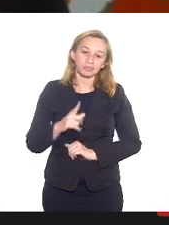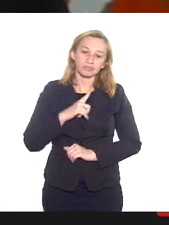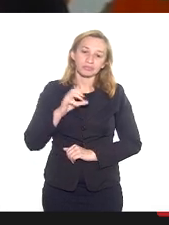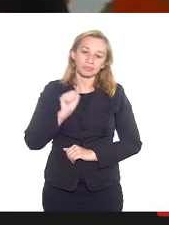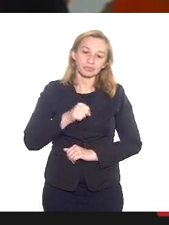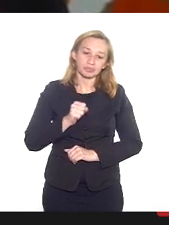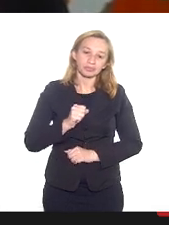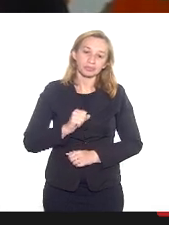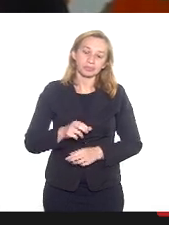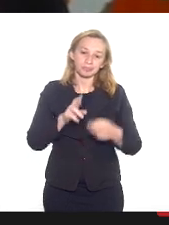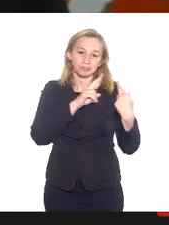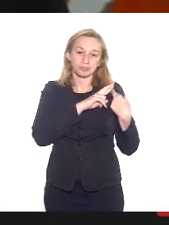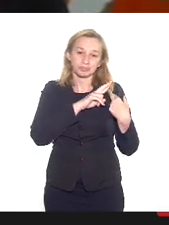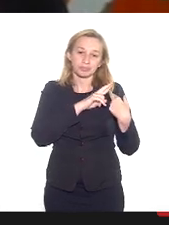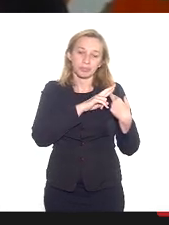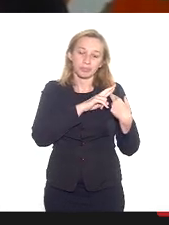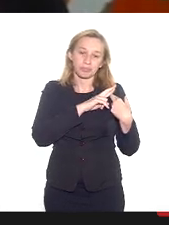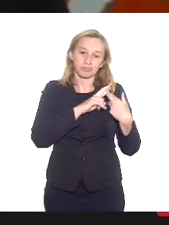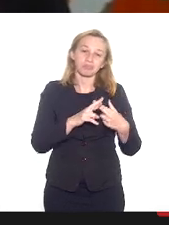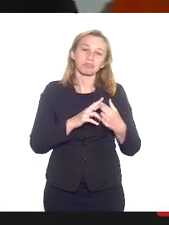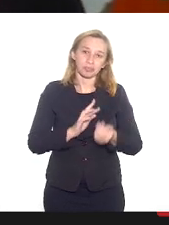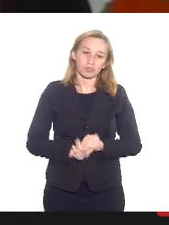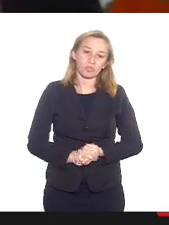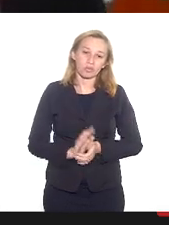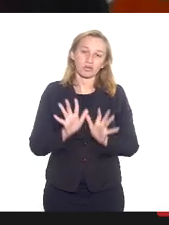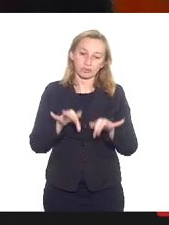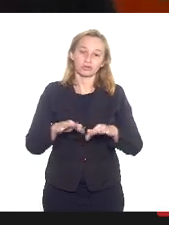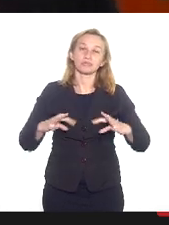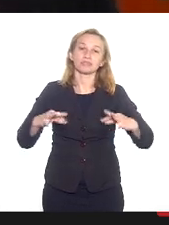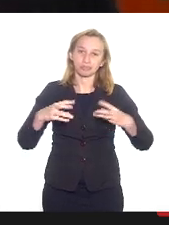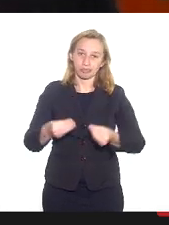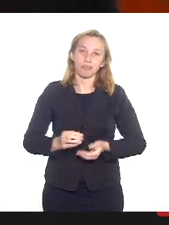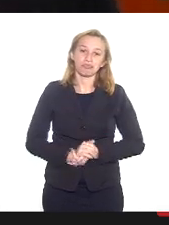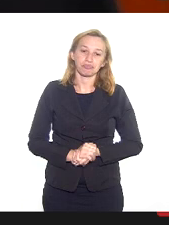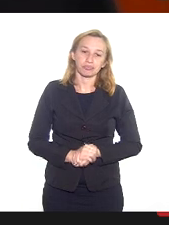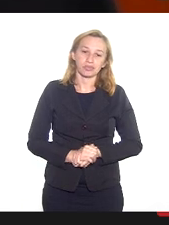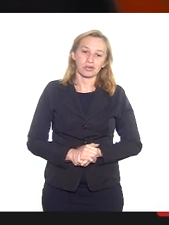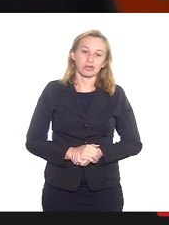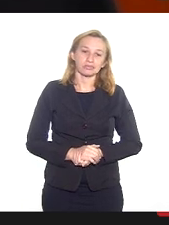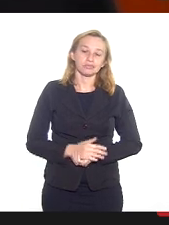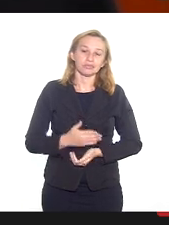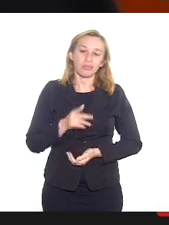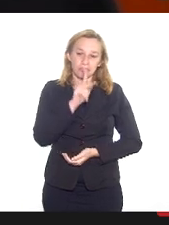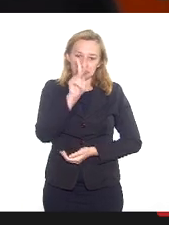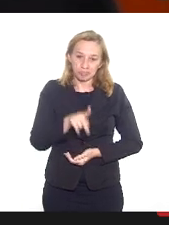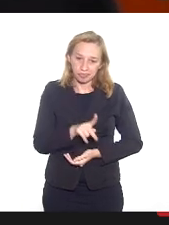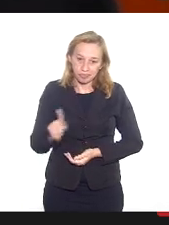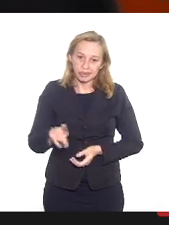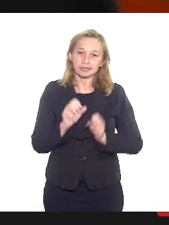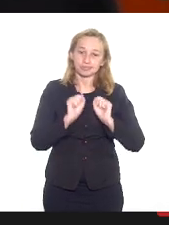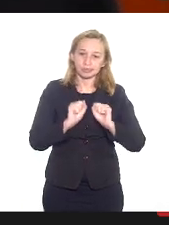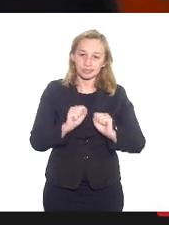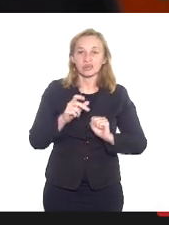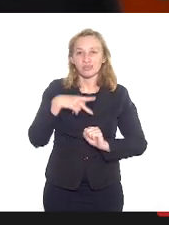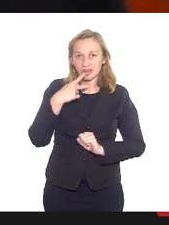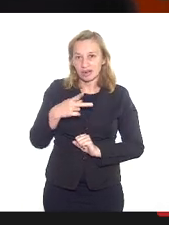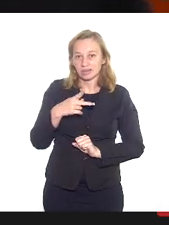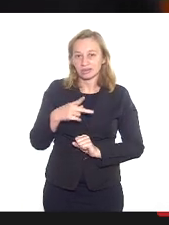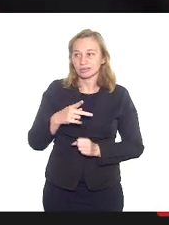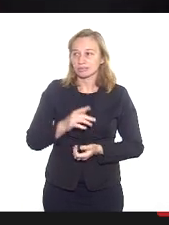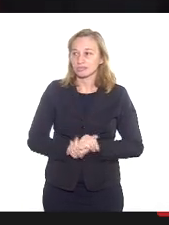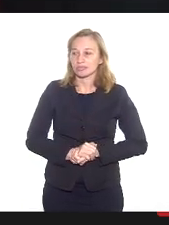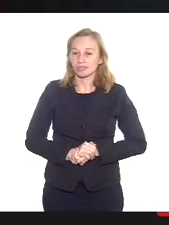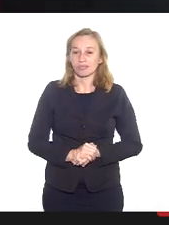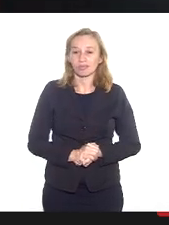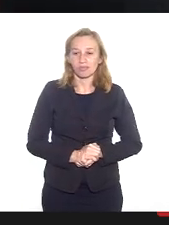vai haver uma responsabilização no final das contas. Então, gostaria que o padre Vitor, se pudesse, falasse um pouquinho sobre isso no final